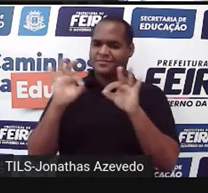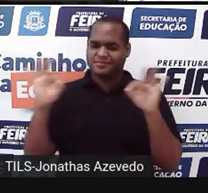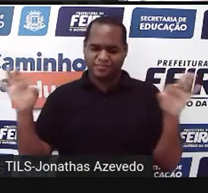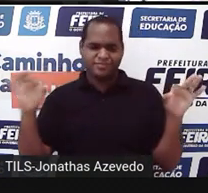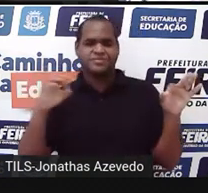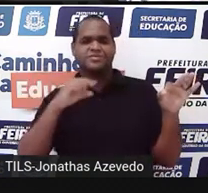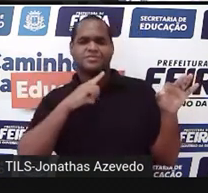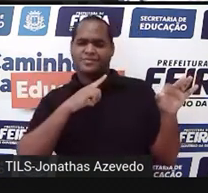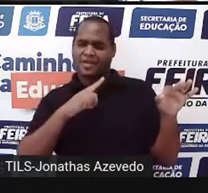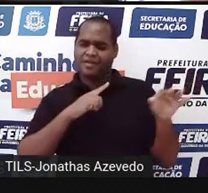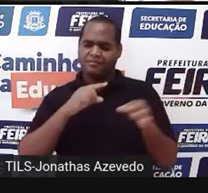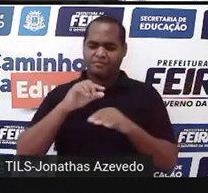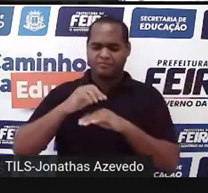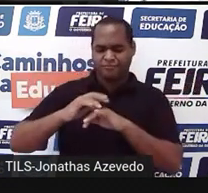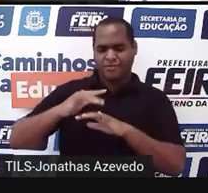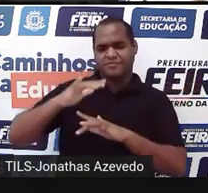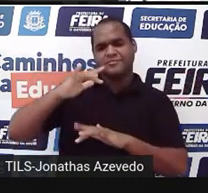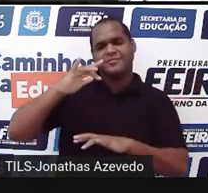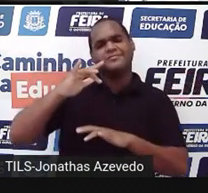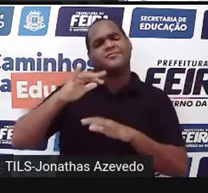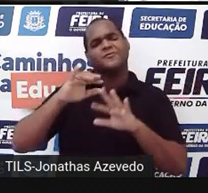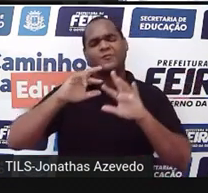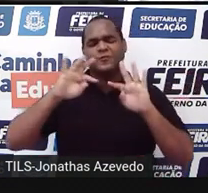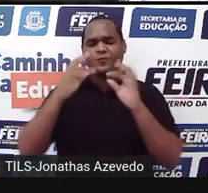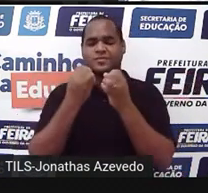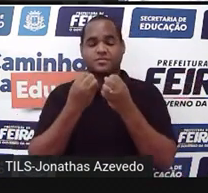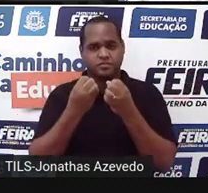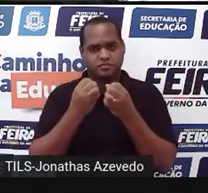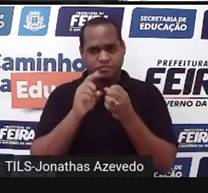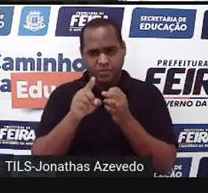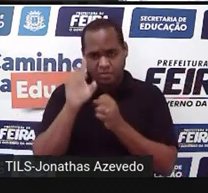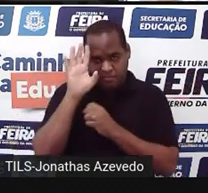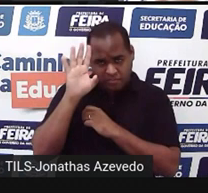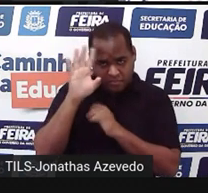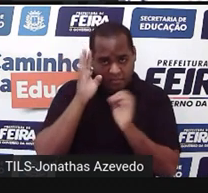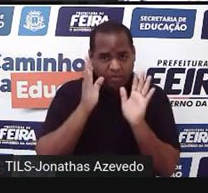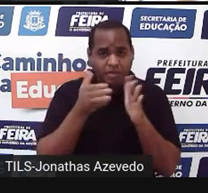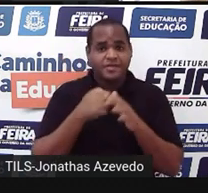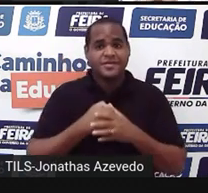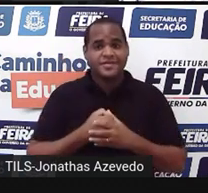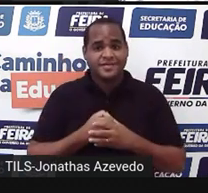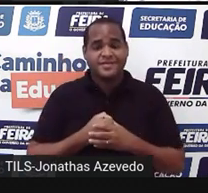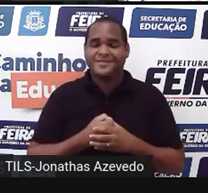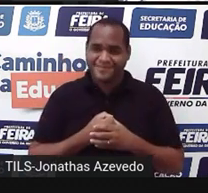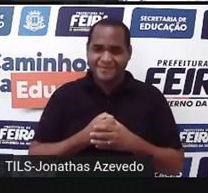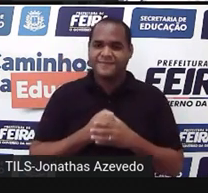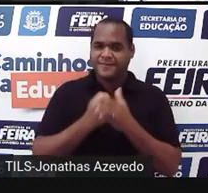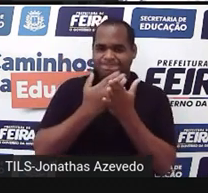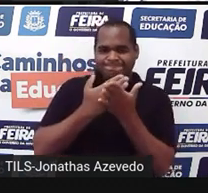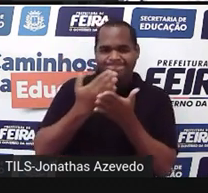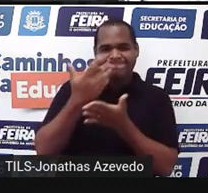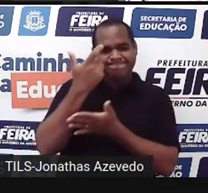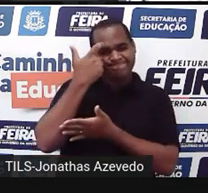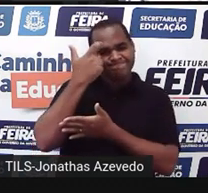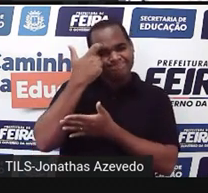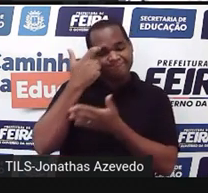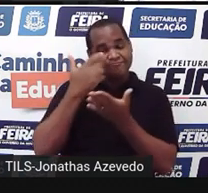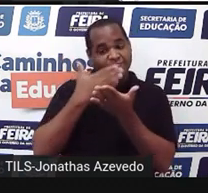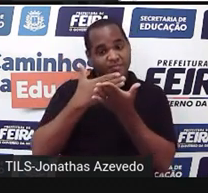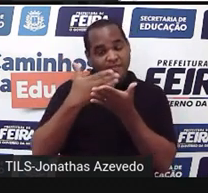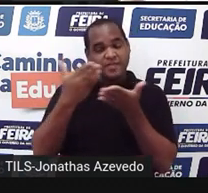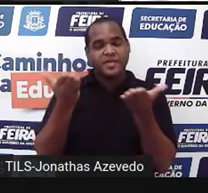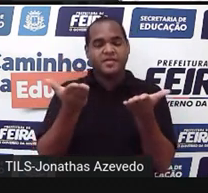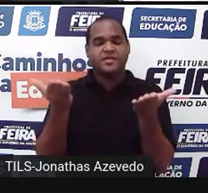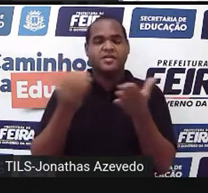Absolutamente tudo. Não sei se você já parou para pensar nisso, né? Se não, comece a pensar nisso a partir de hoje.